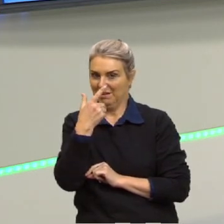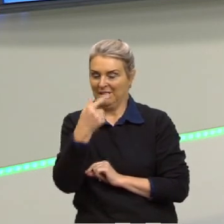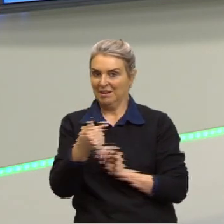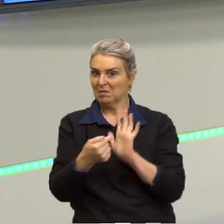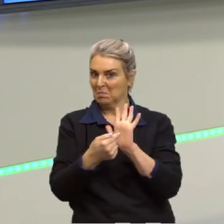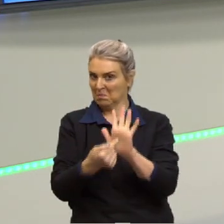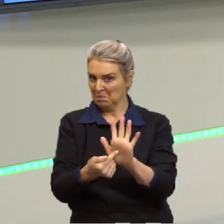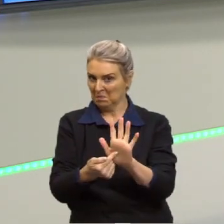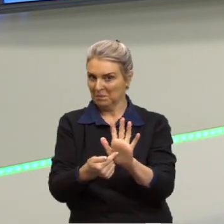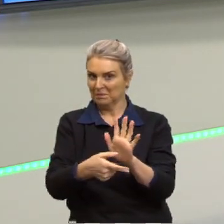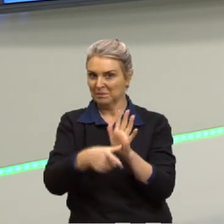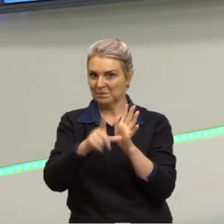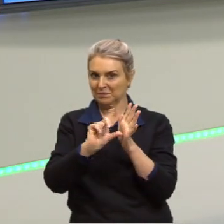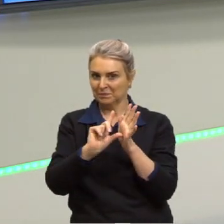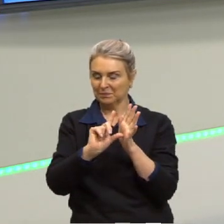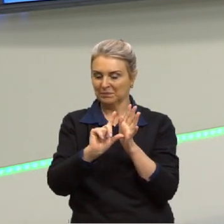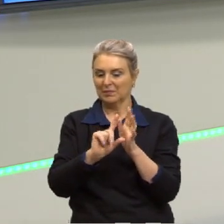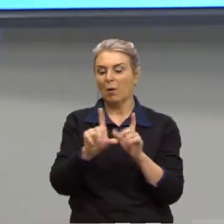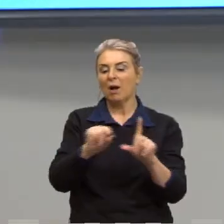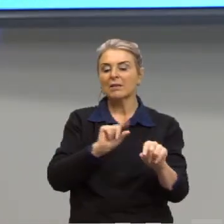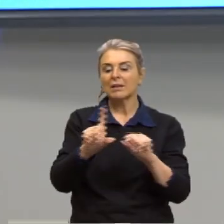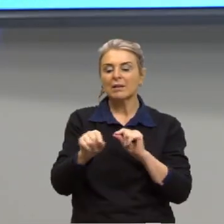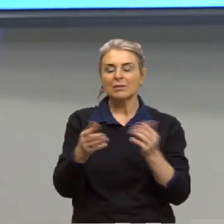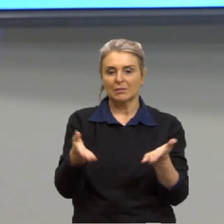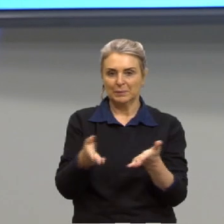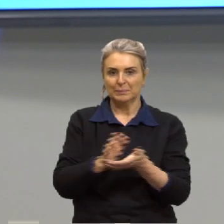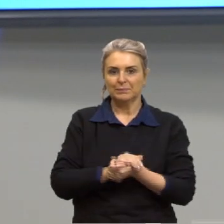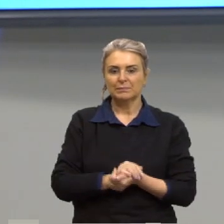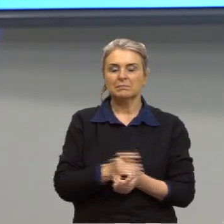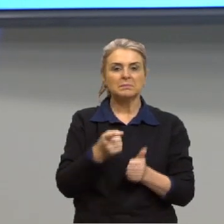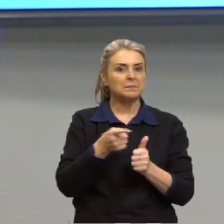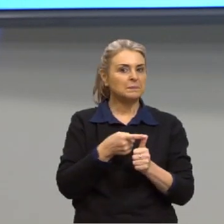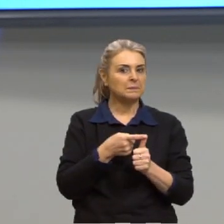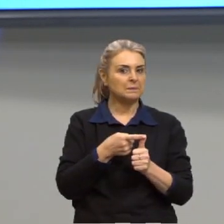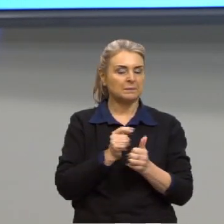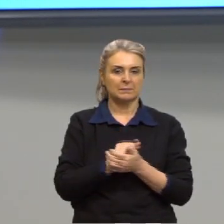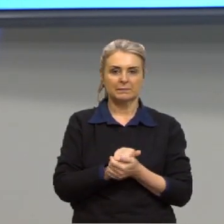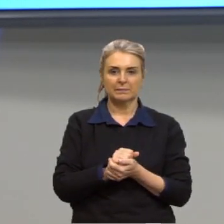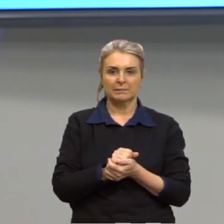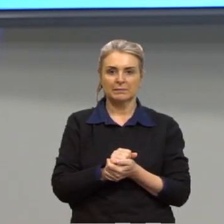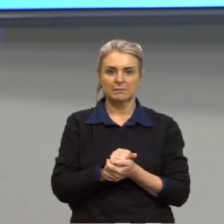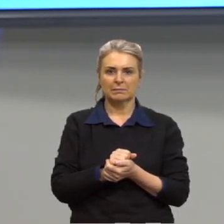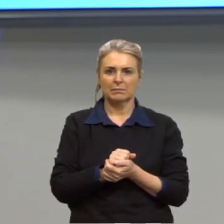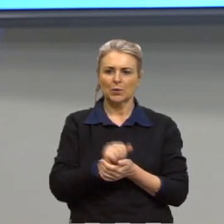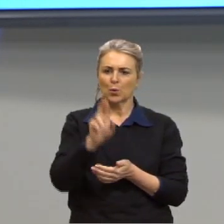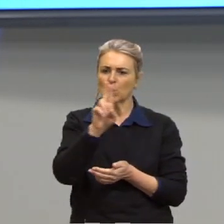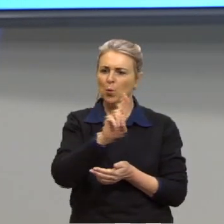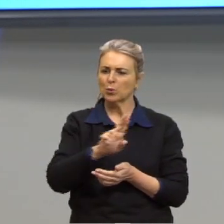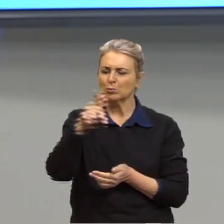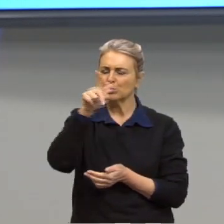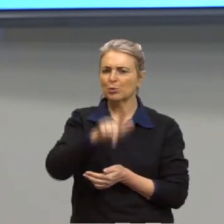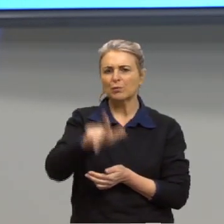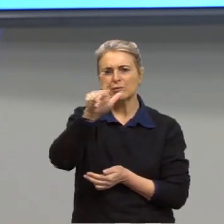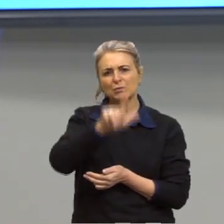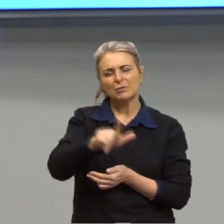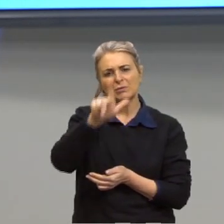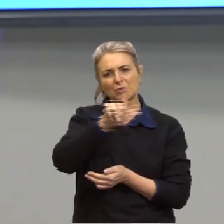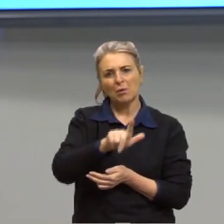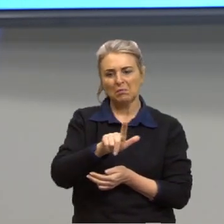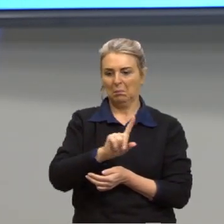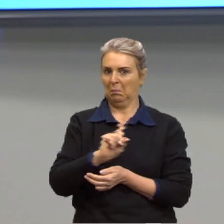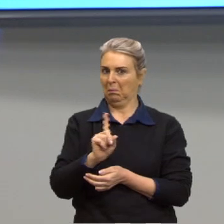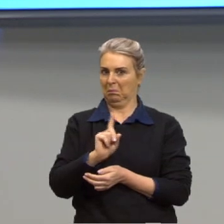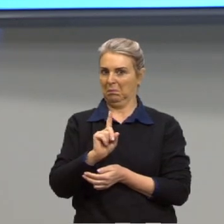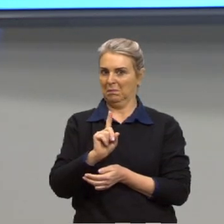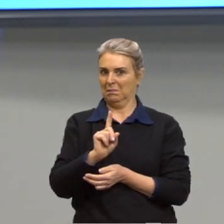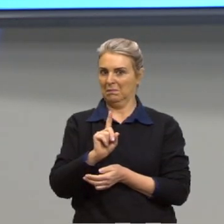olhar quais são as alternativas que ele nos apresenta aqui. Primeira delas. Uso repetitivo de negação.